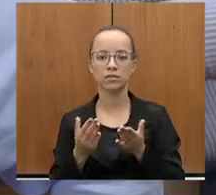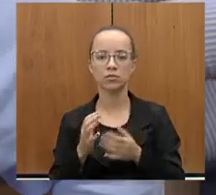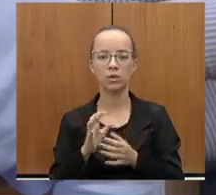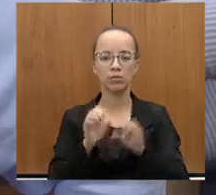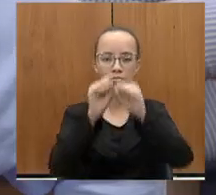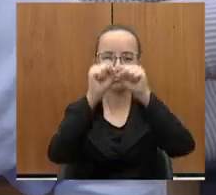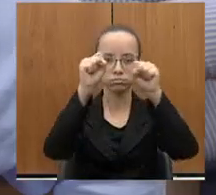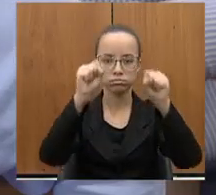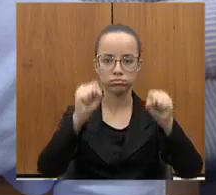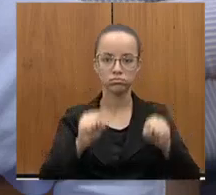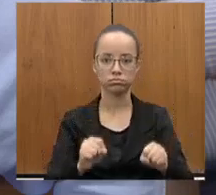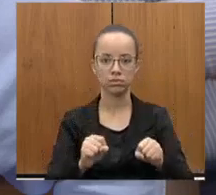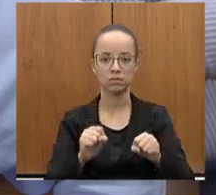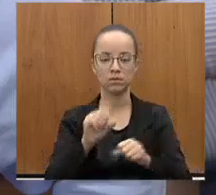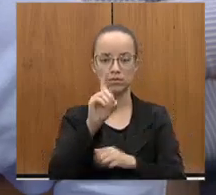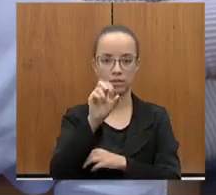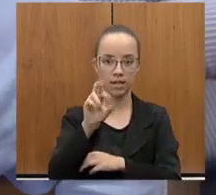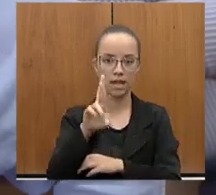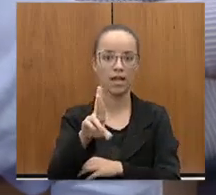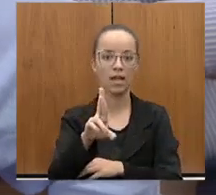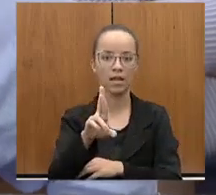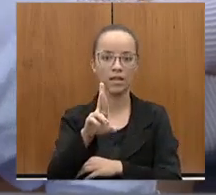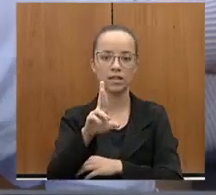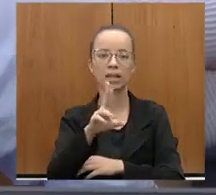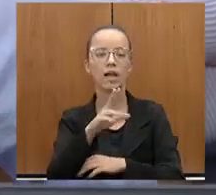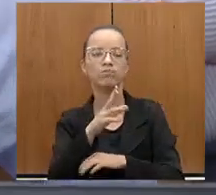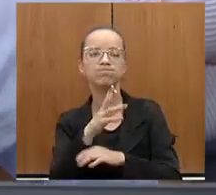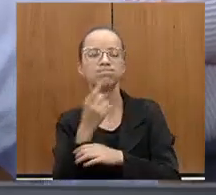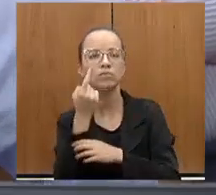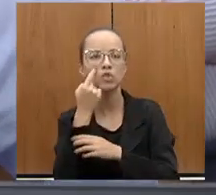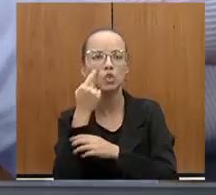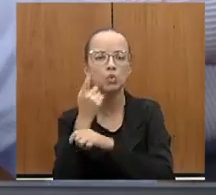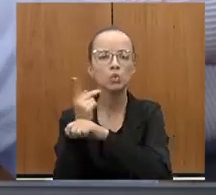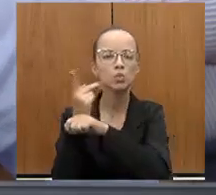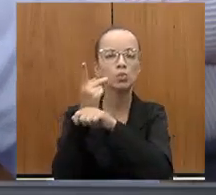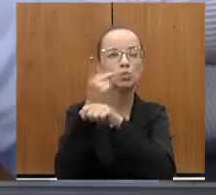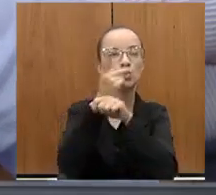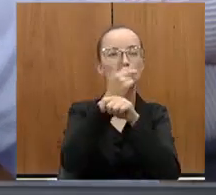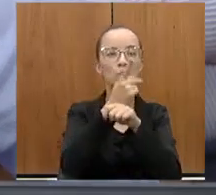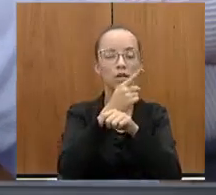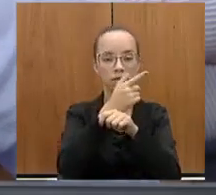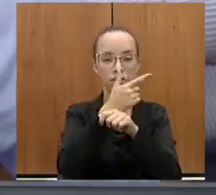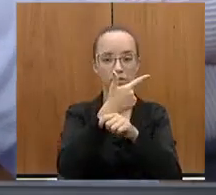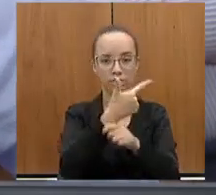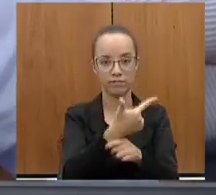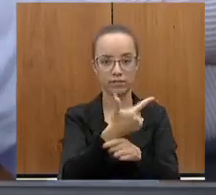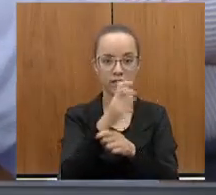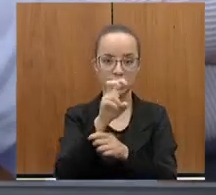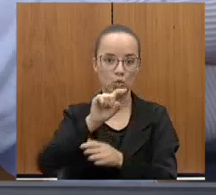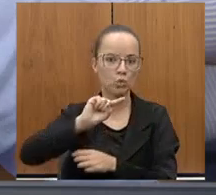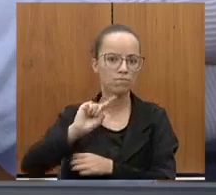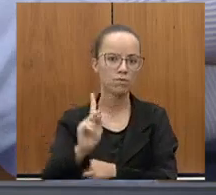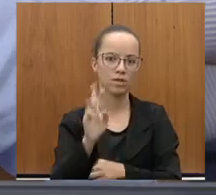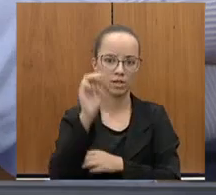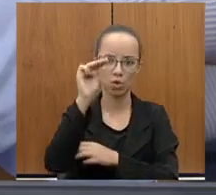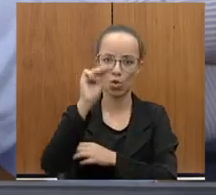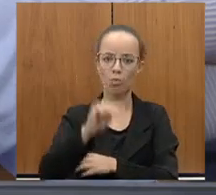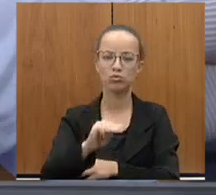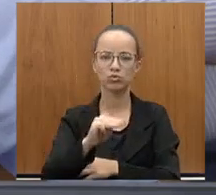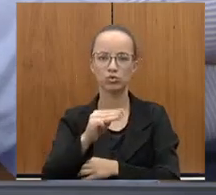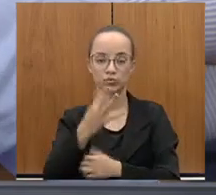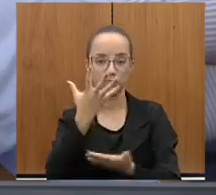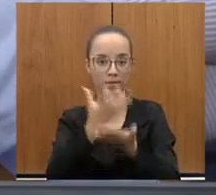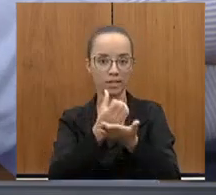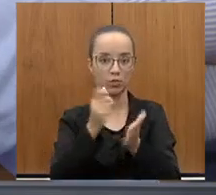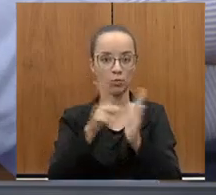o final do ano está sendo escaneada, 26 mil quilômetros vão estar caindo uma nuvem e isso vai permitir que os projetos sejam feitos com muito